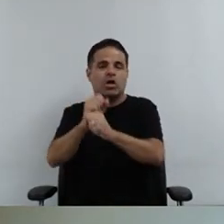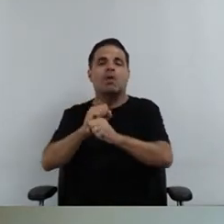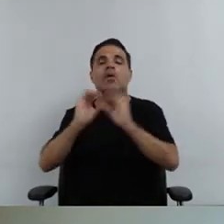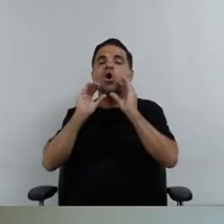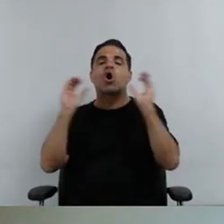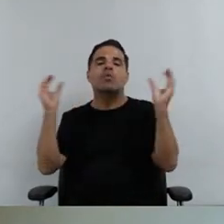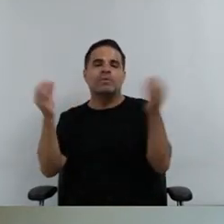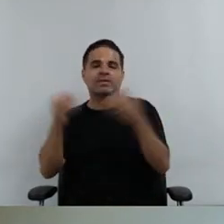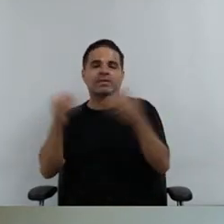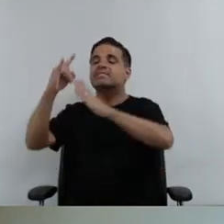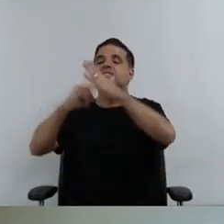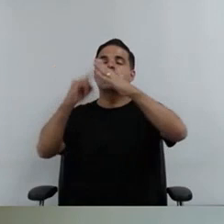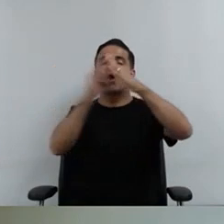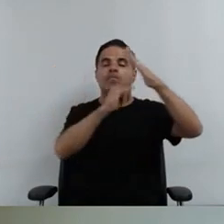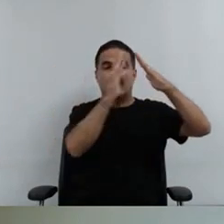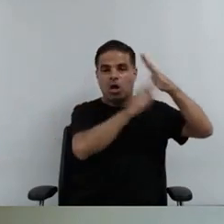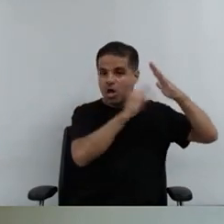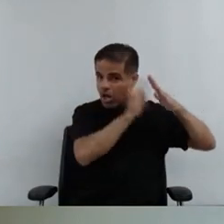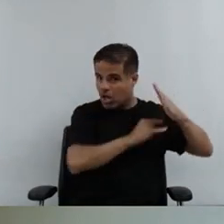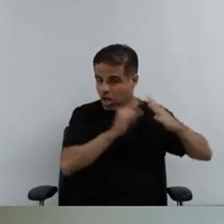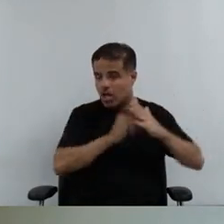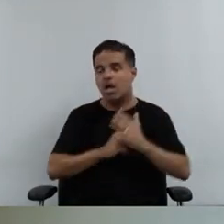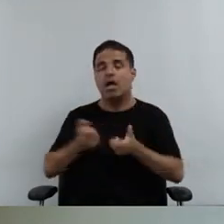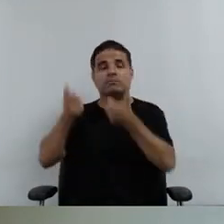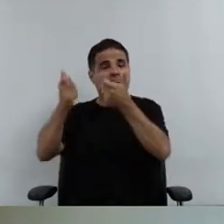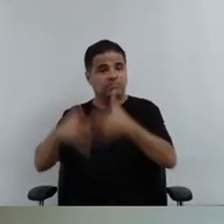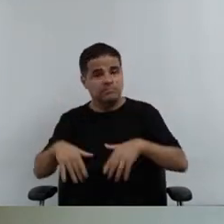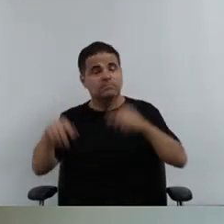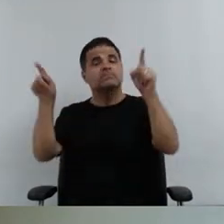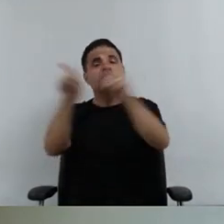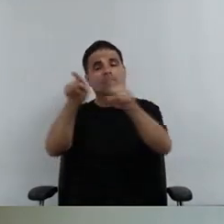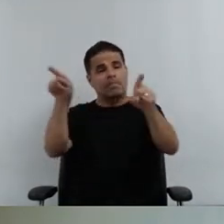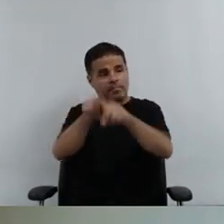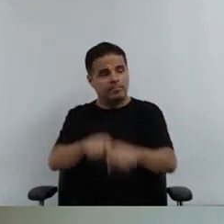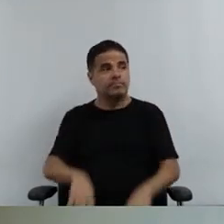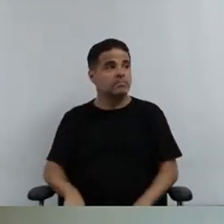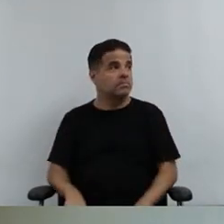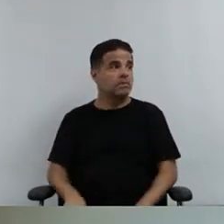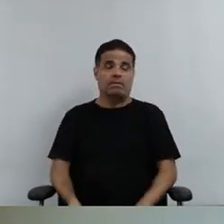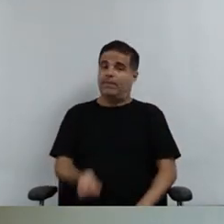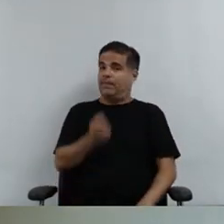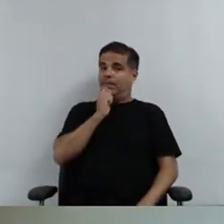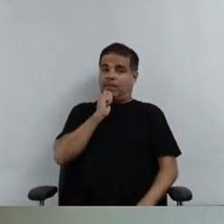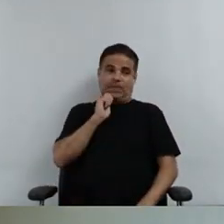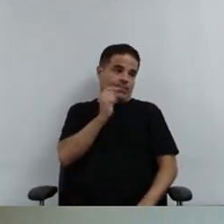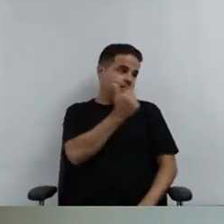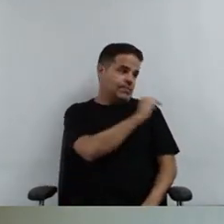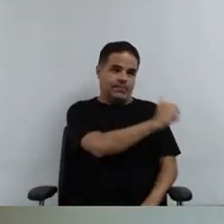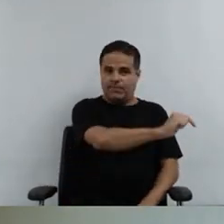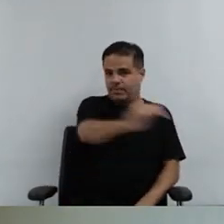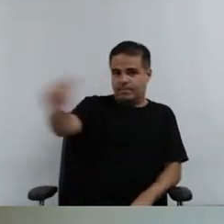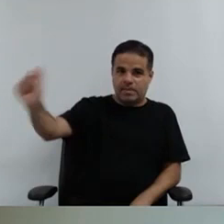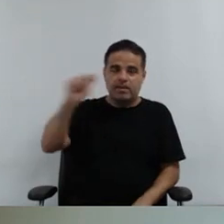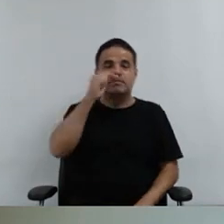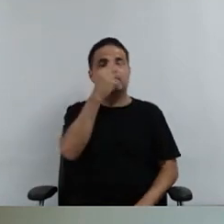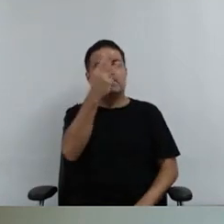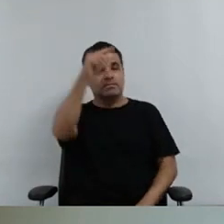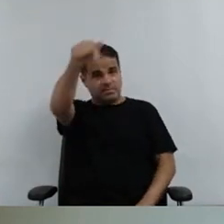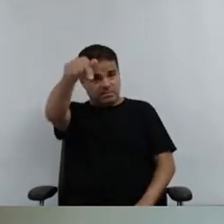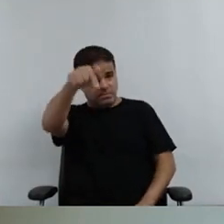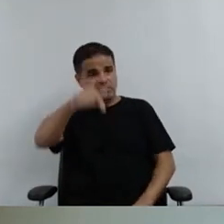certificadas com a autodefinição, mas ainda não tem titulação, né, a gente tem 37